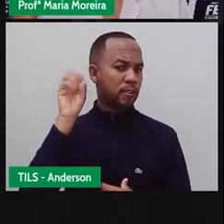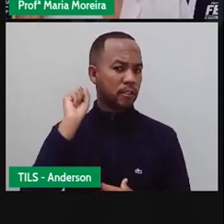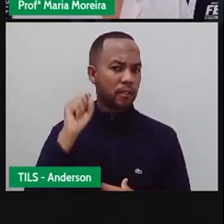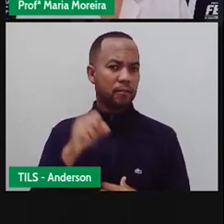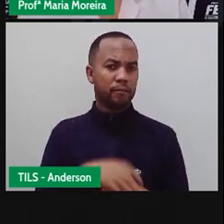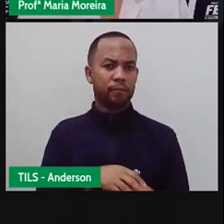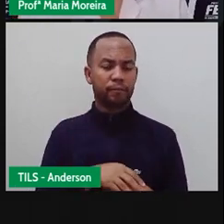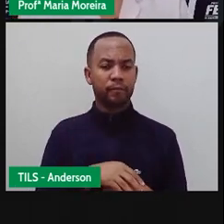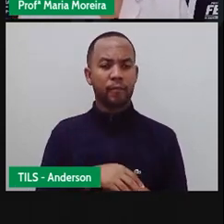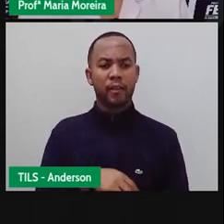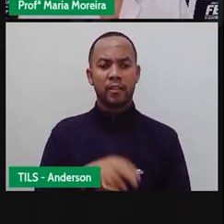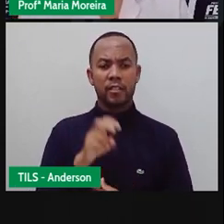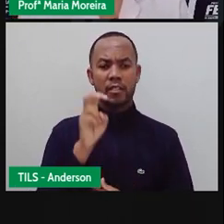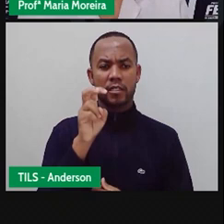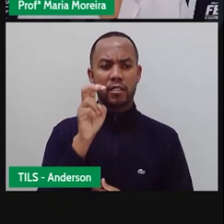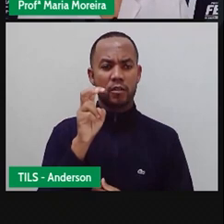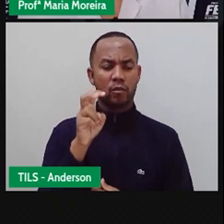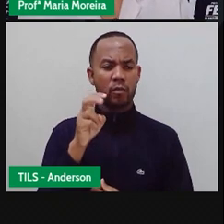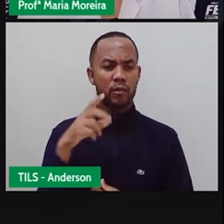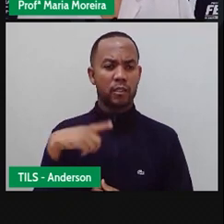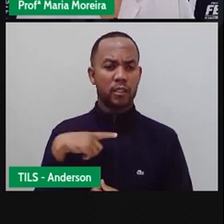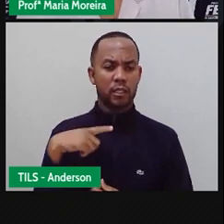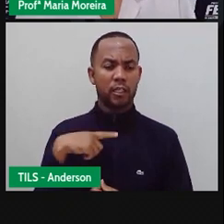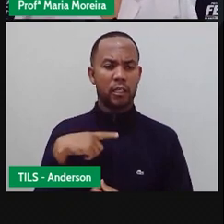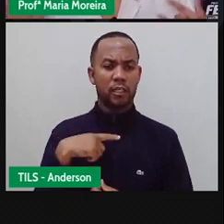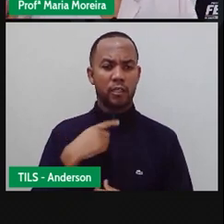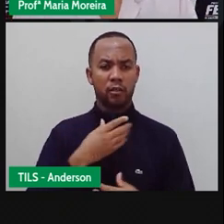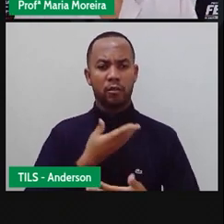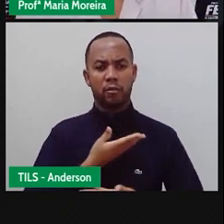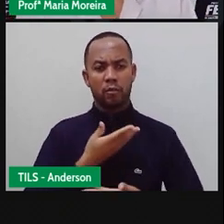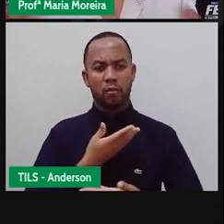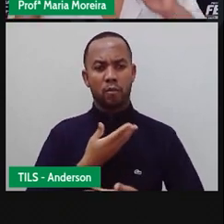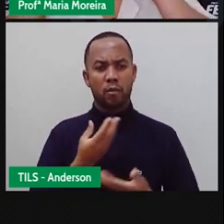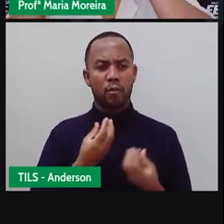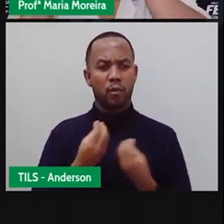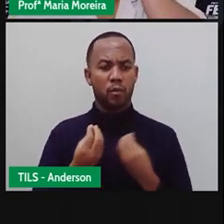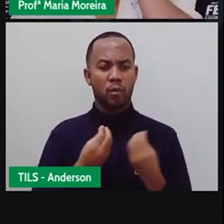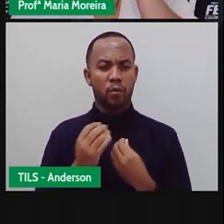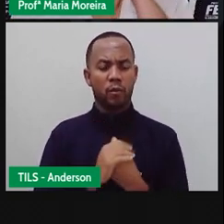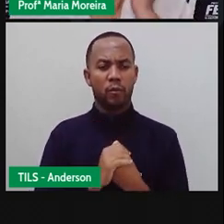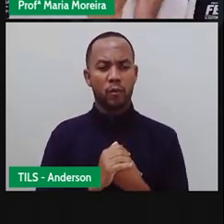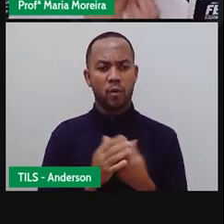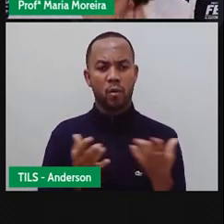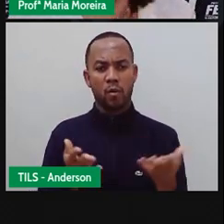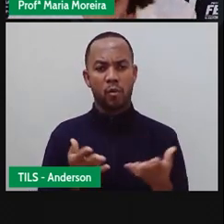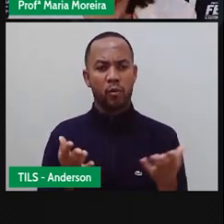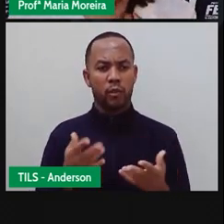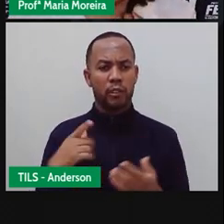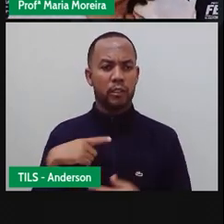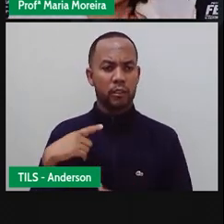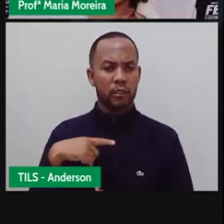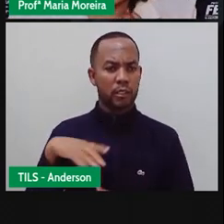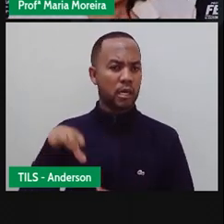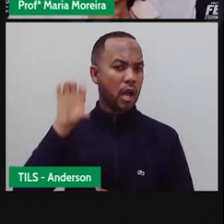sabe que são cinco os sentidos, né, isso? E que a gente está falando aqui hoje sobre a audição.